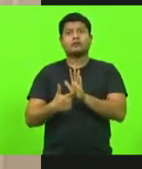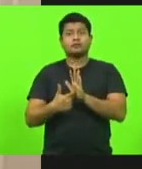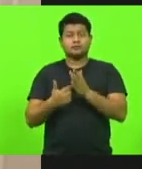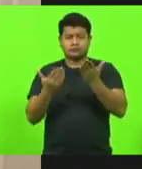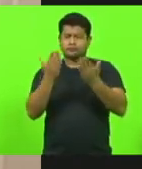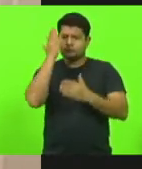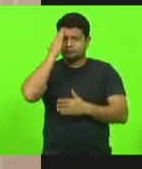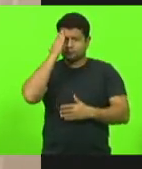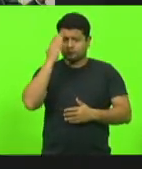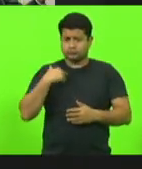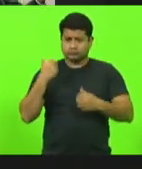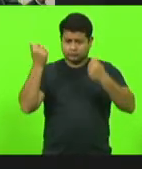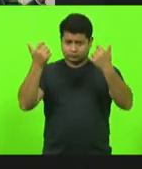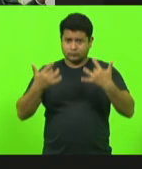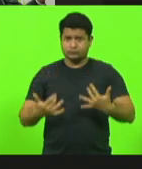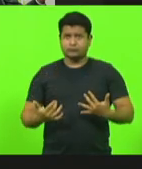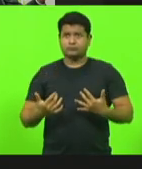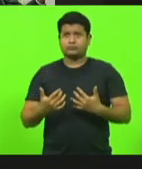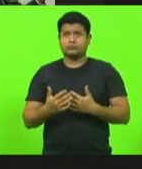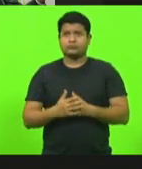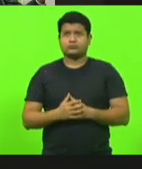explicou agora sobre a... Mais um minuto, deputado.